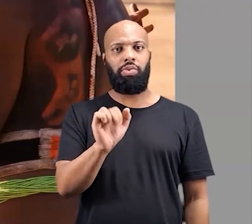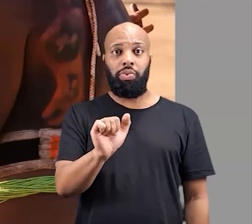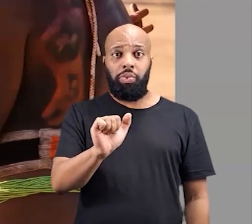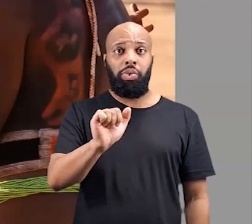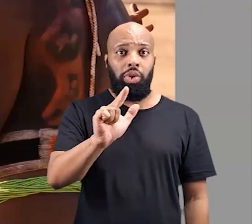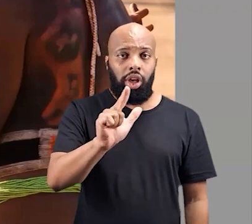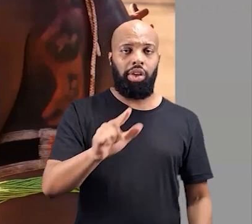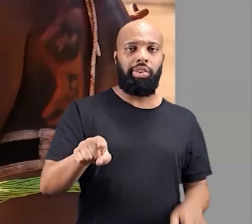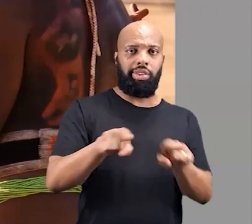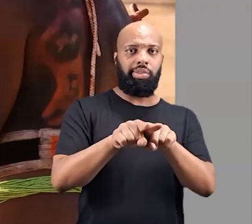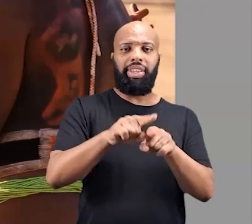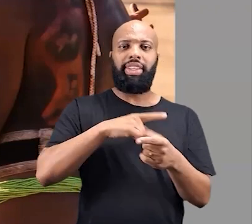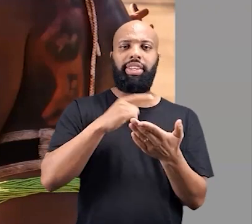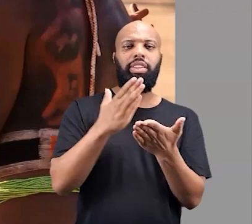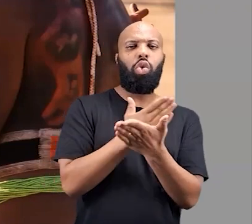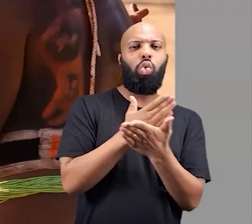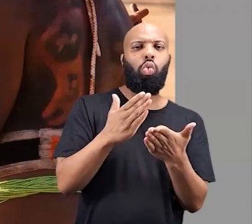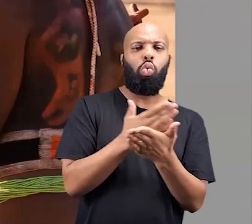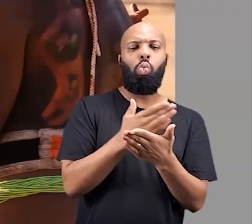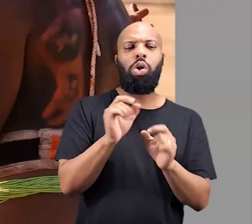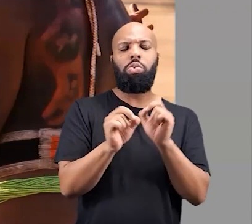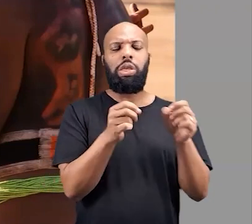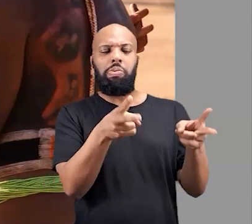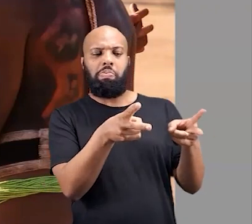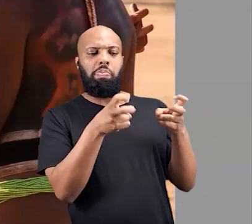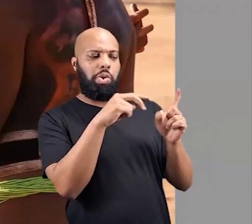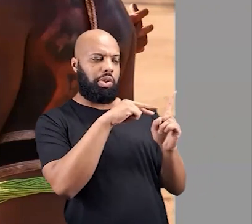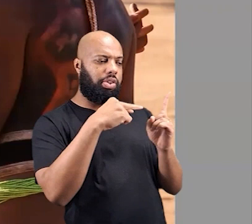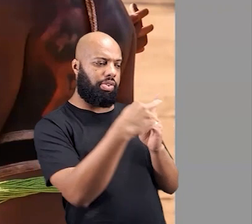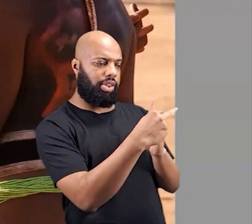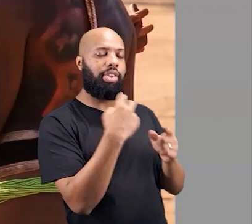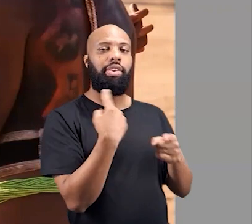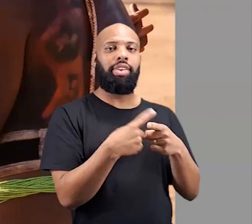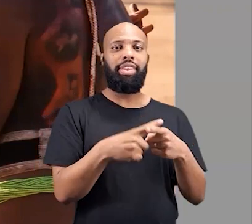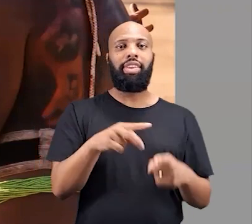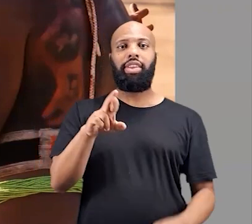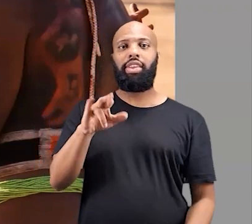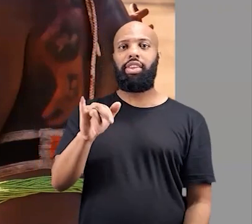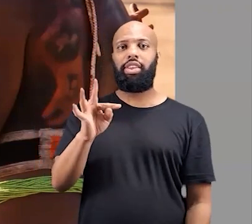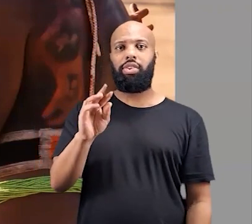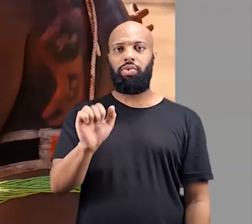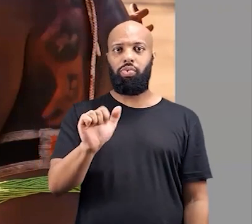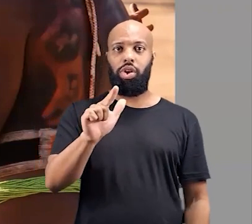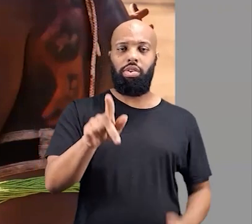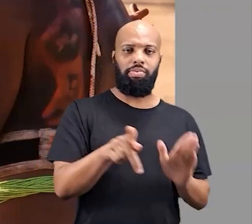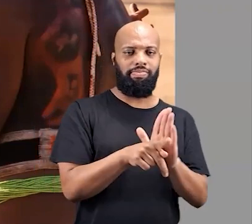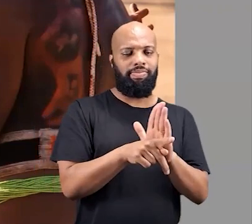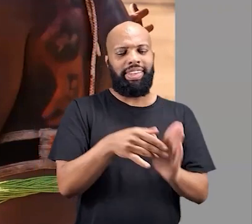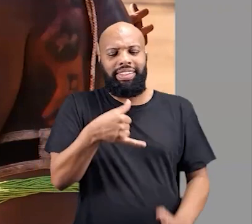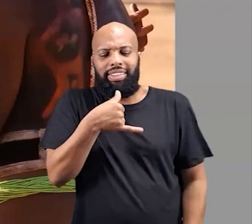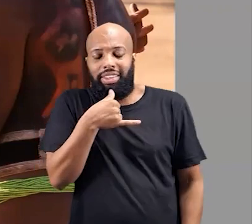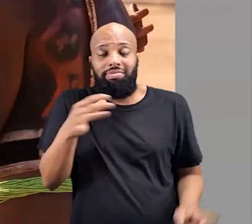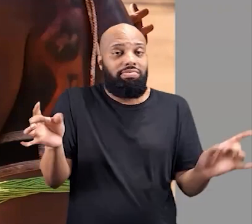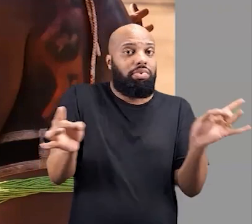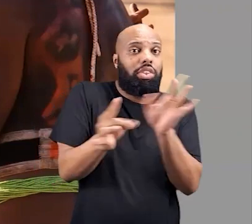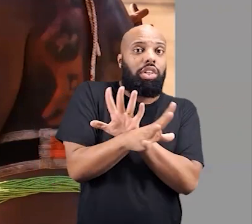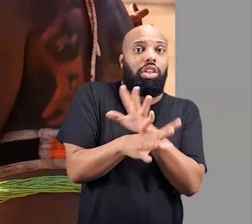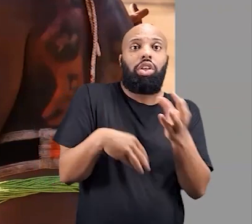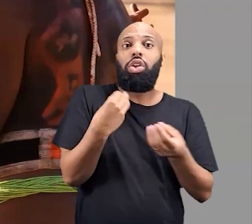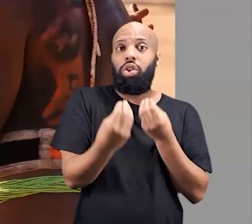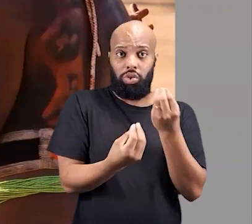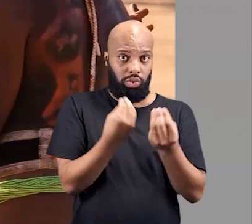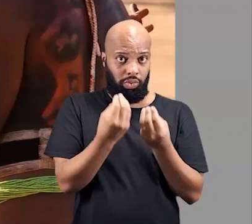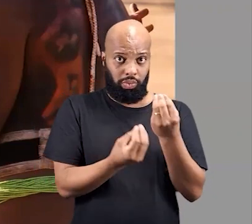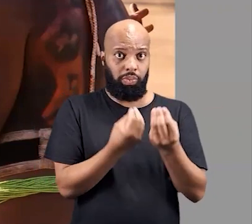levantando algumas percepções, né? Porque o ritual de luto, ele termina com...